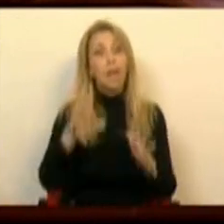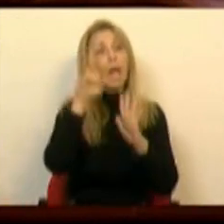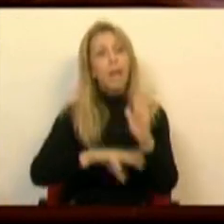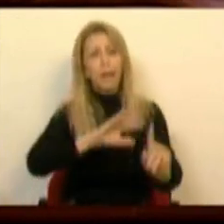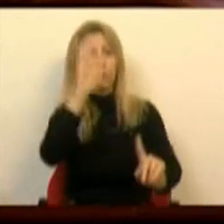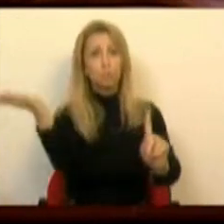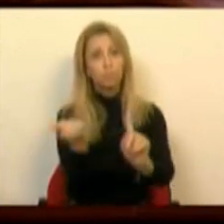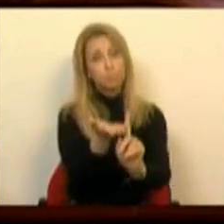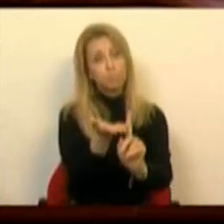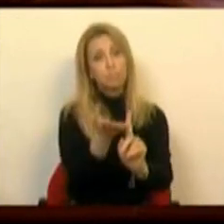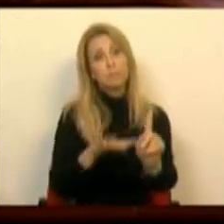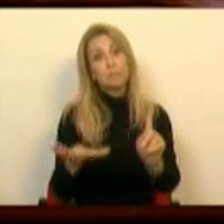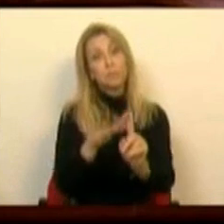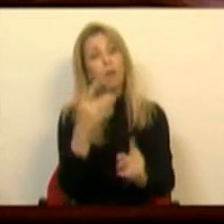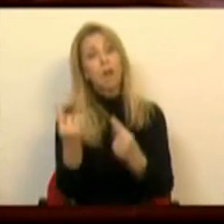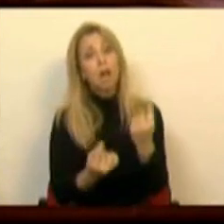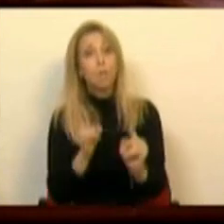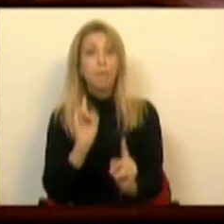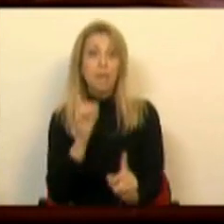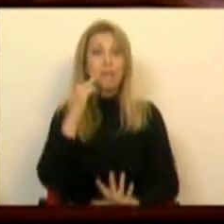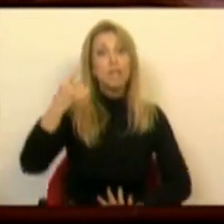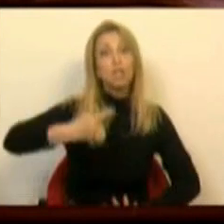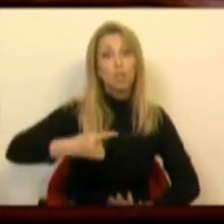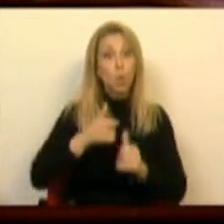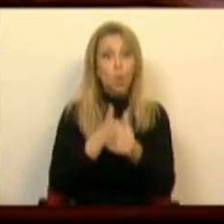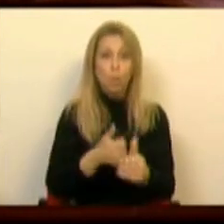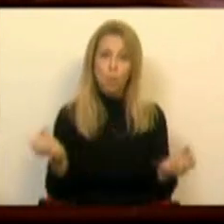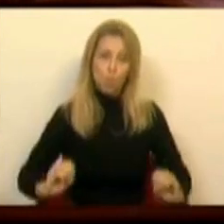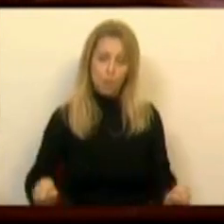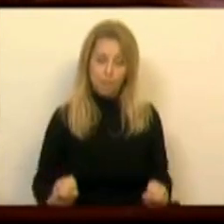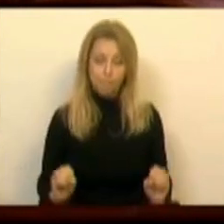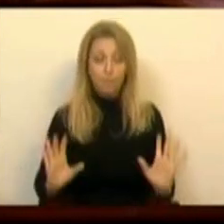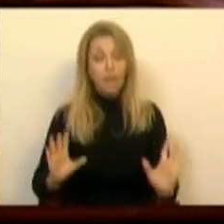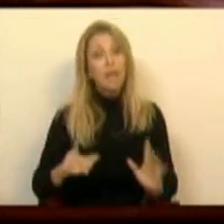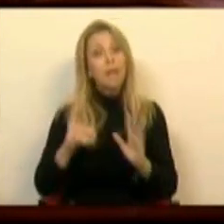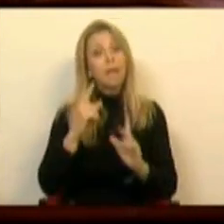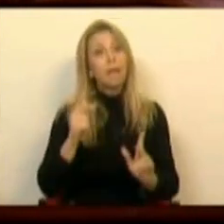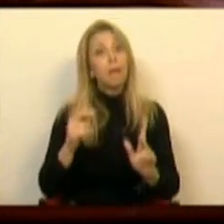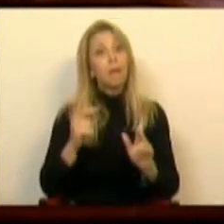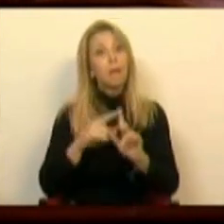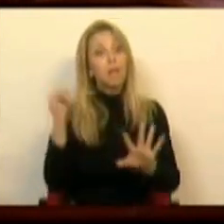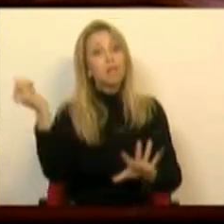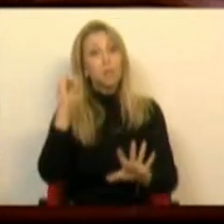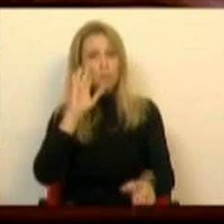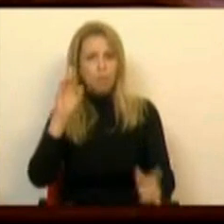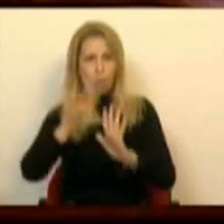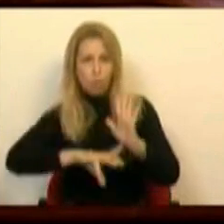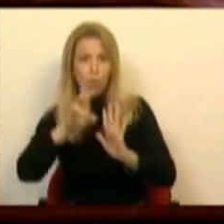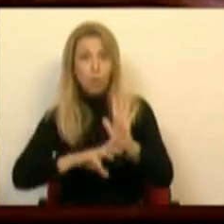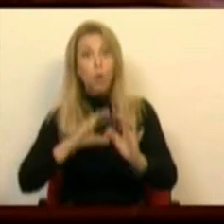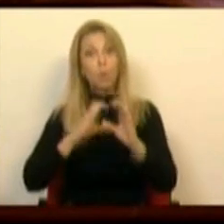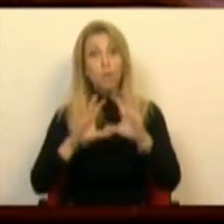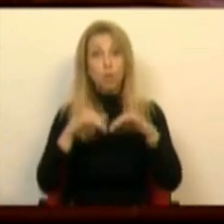sancionatórias para os casos em que esses requisitos não sejam cumpridos. A entidade reguladora para a comunicação social, que já tem